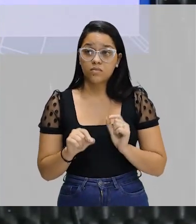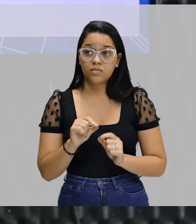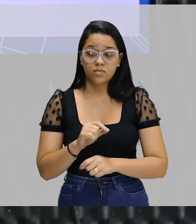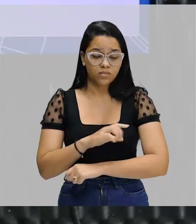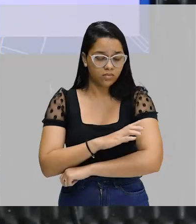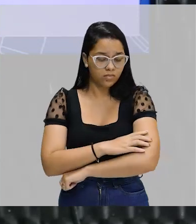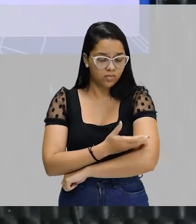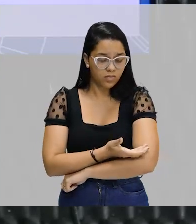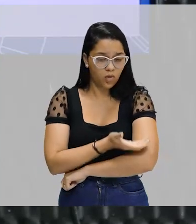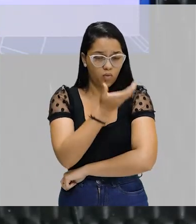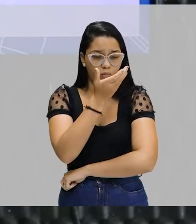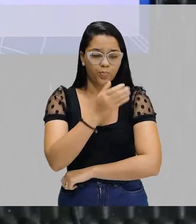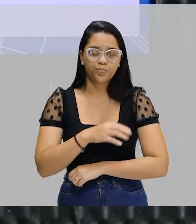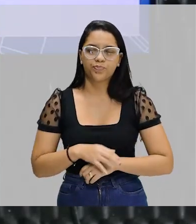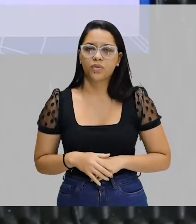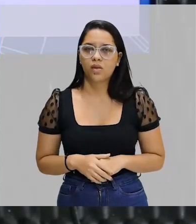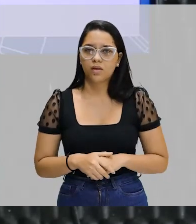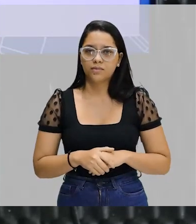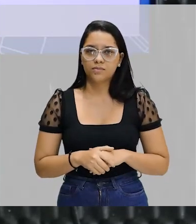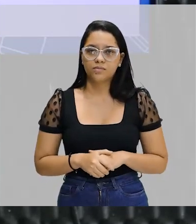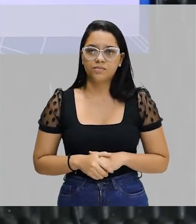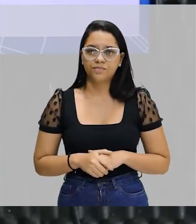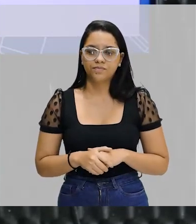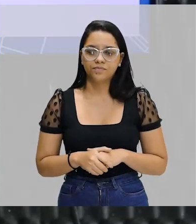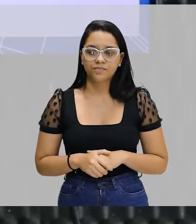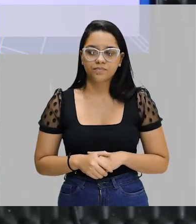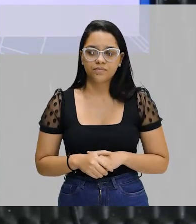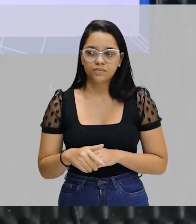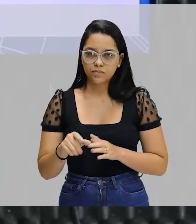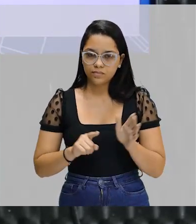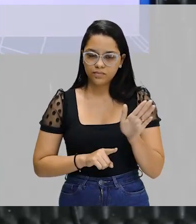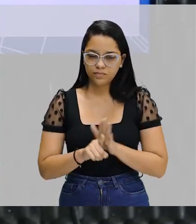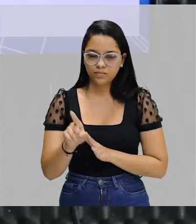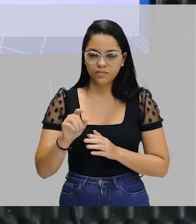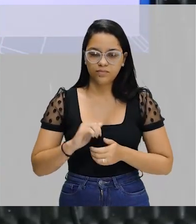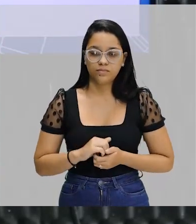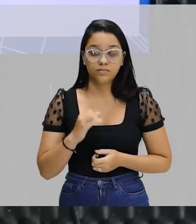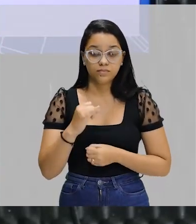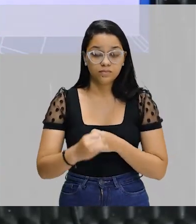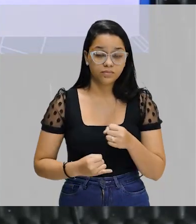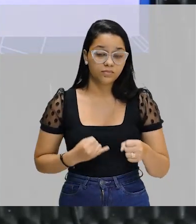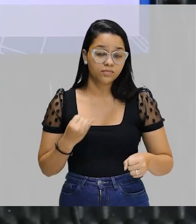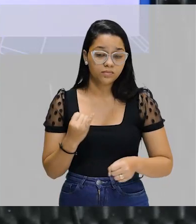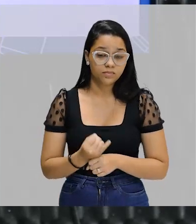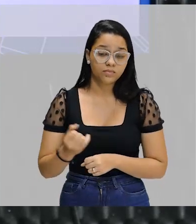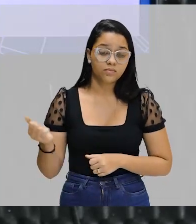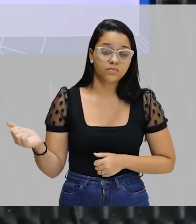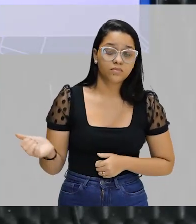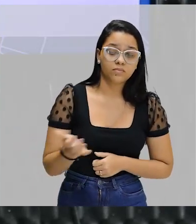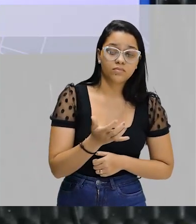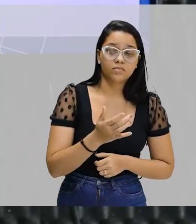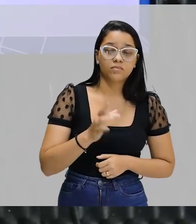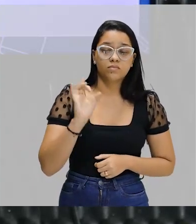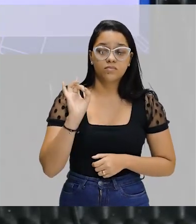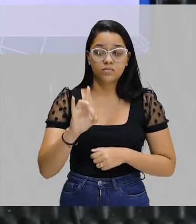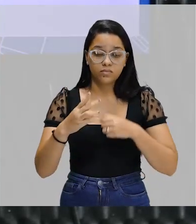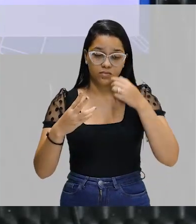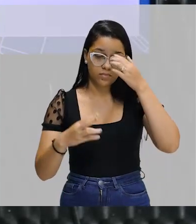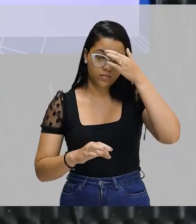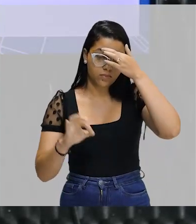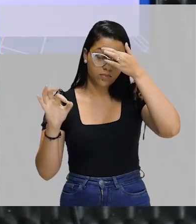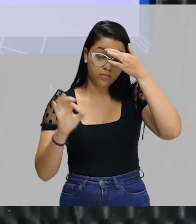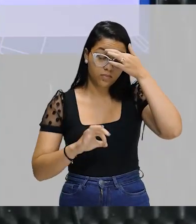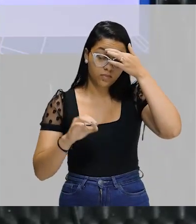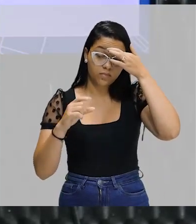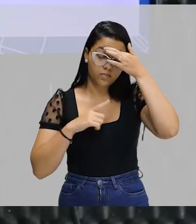arterial vá para as alturas, né? Mais uma questão. Olha só. A internet é o portal da nova era. Mas,